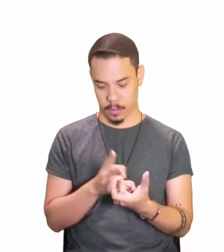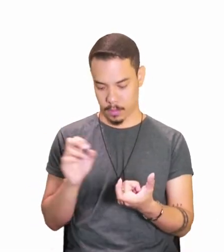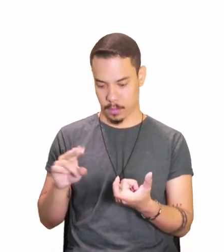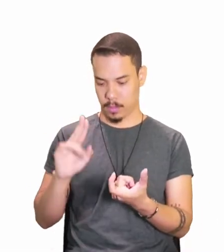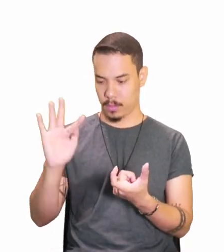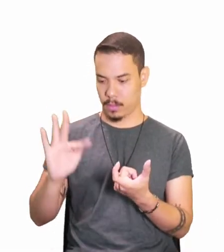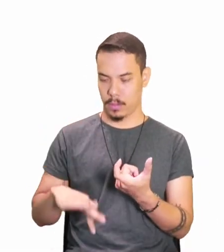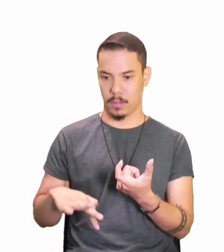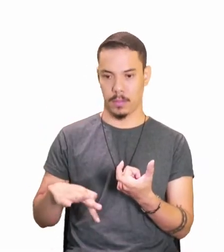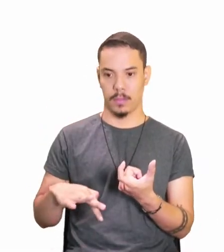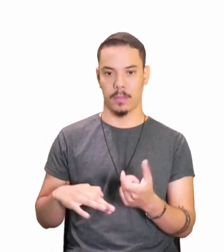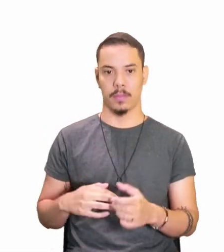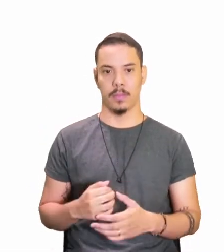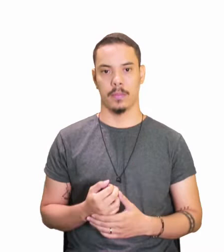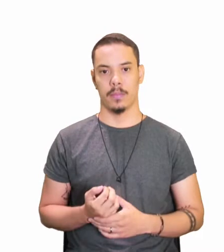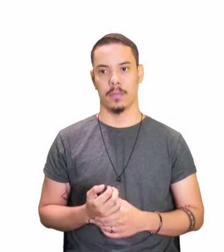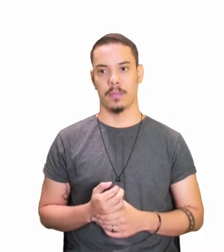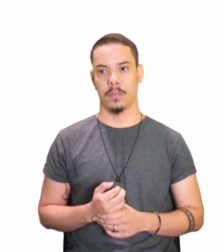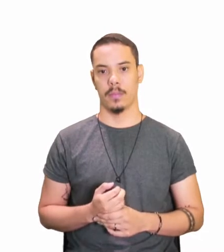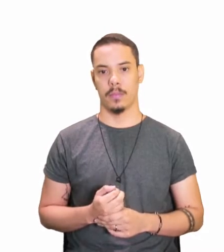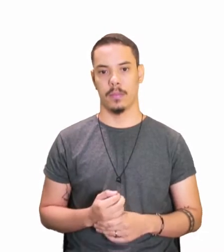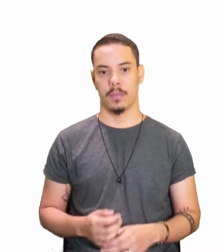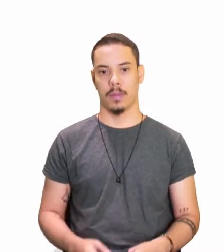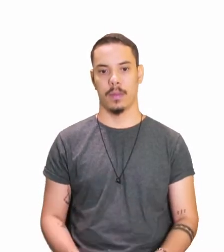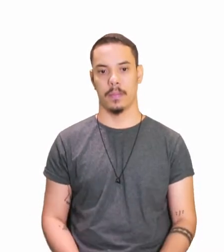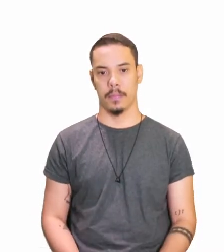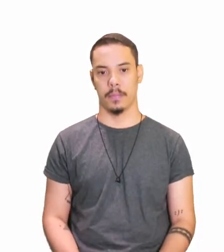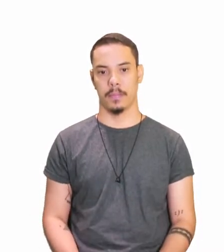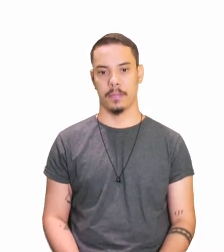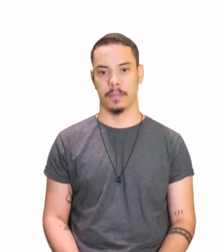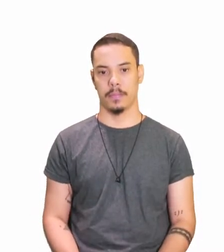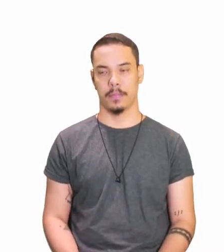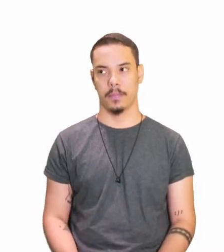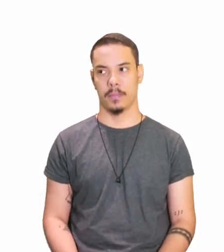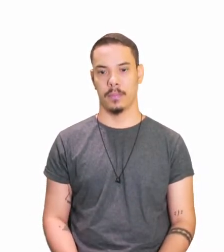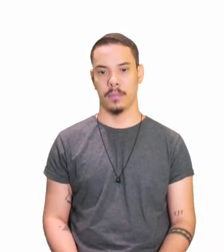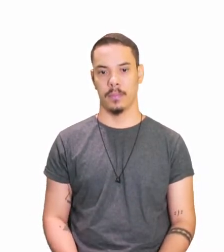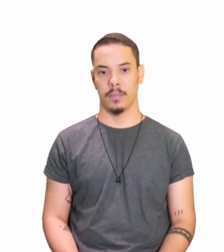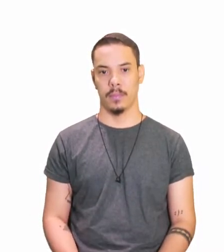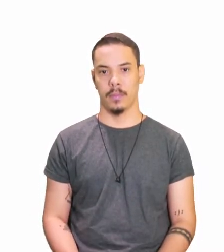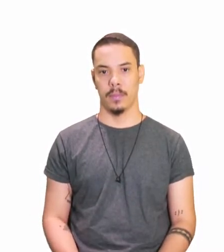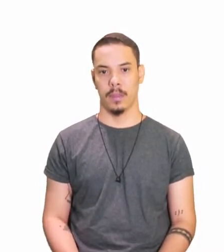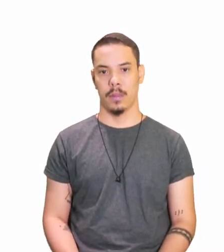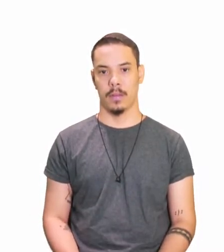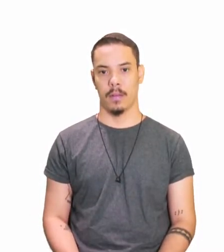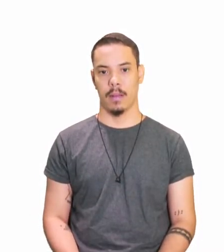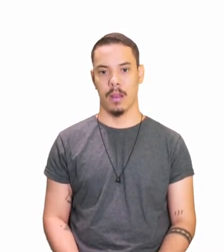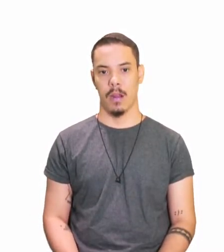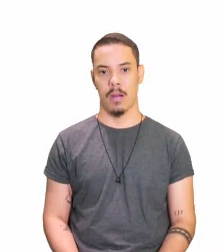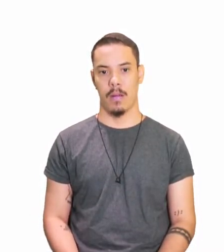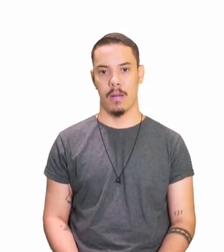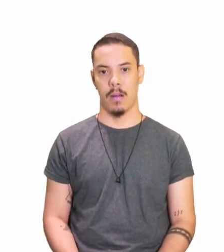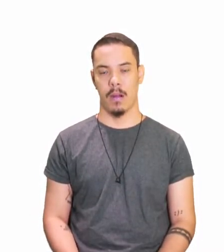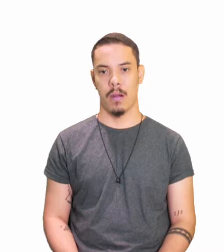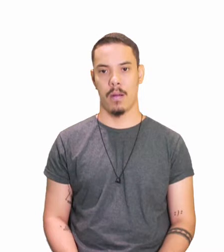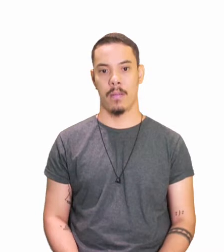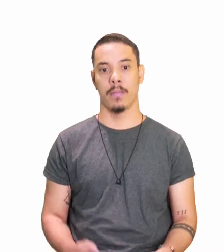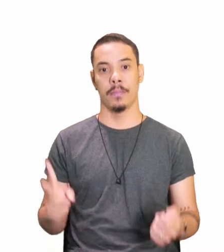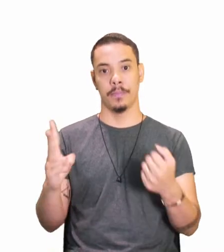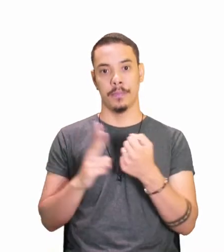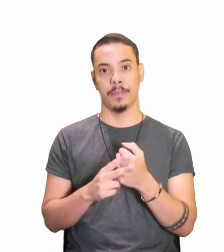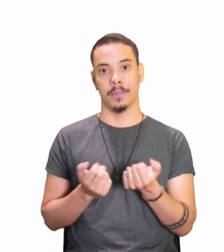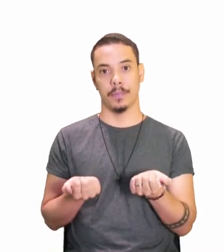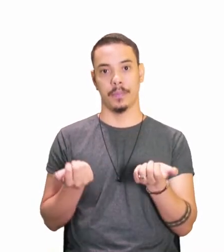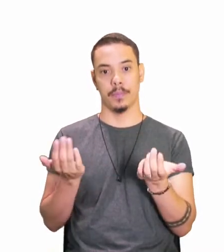terminação. Tá bom? Que são... Vamos ver aqui, ó. Aqui nós temos verbos irregulares. O verbo dar,